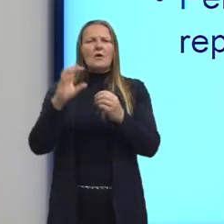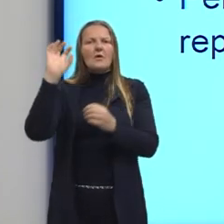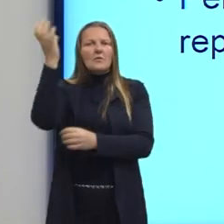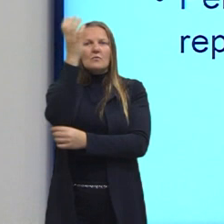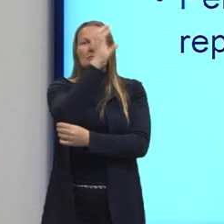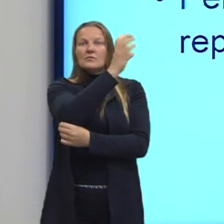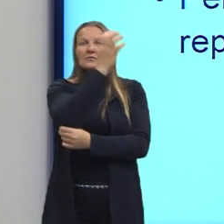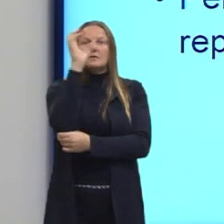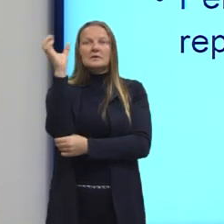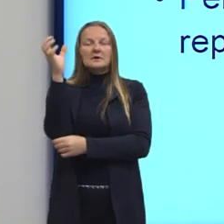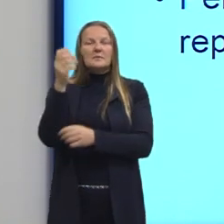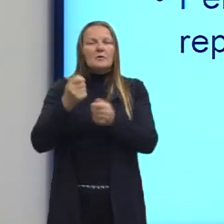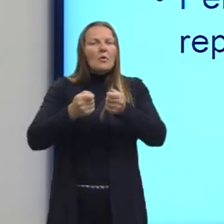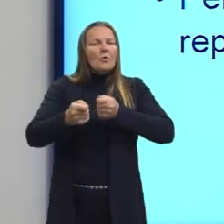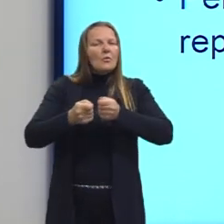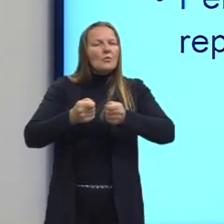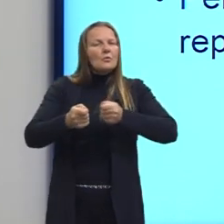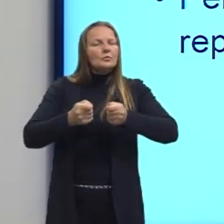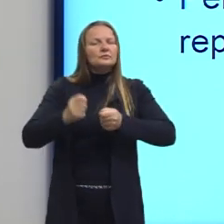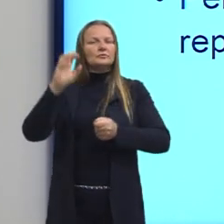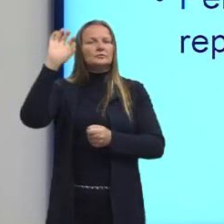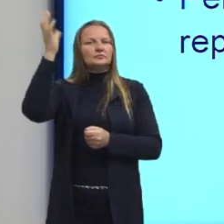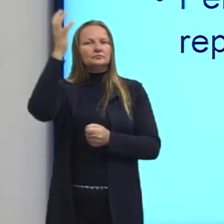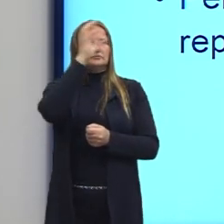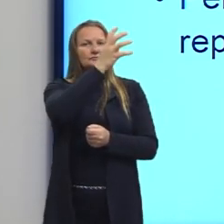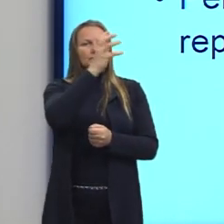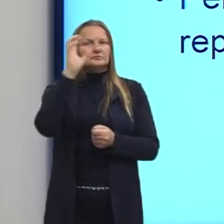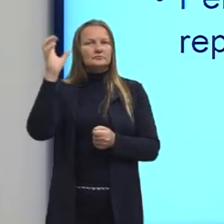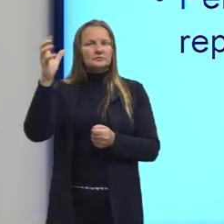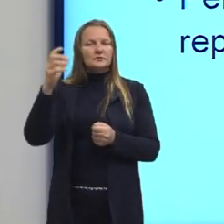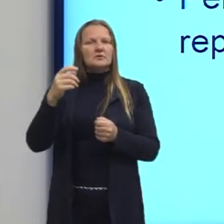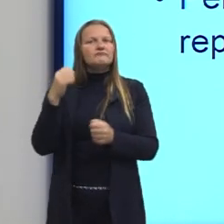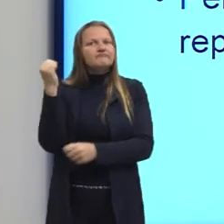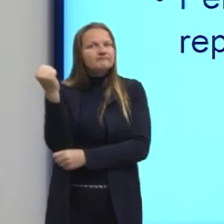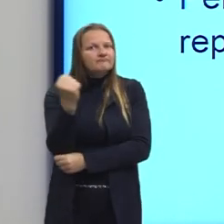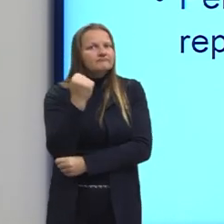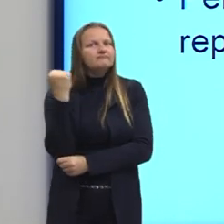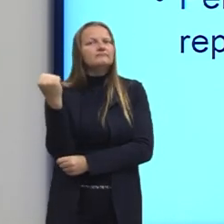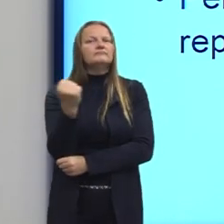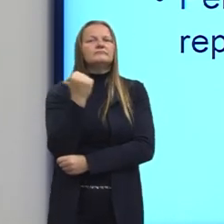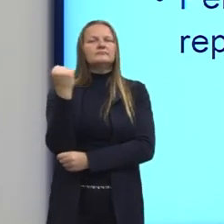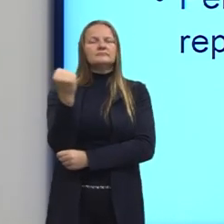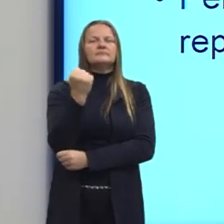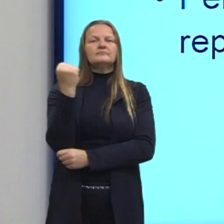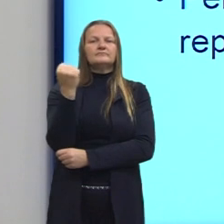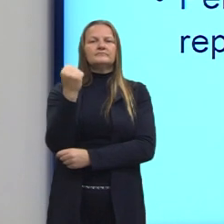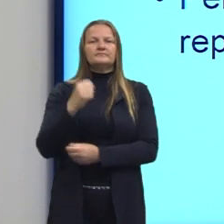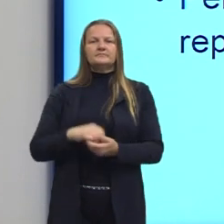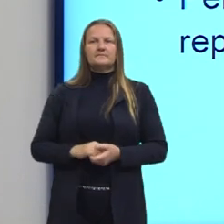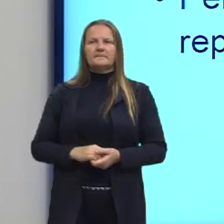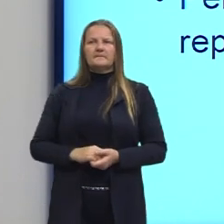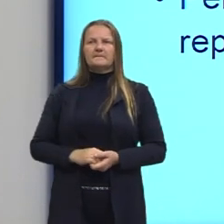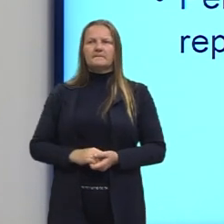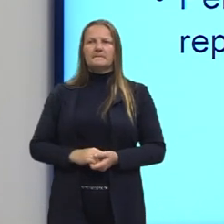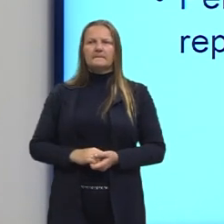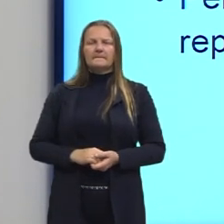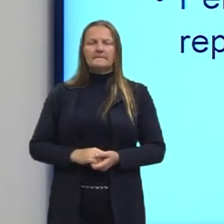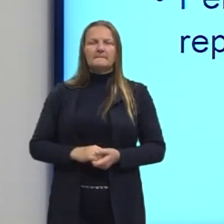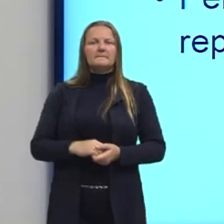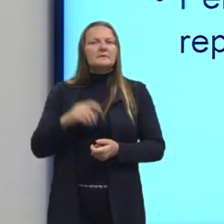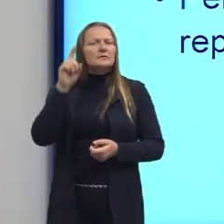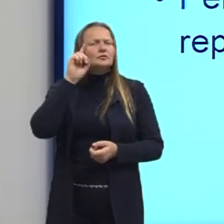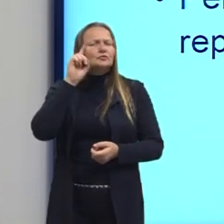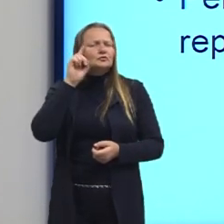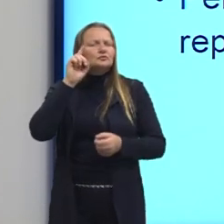climática, que, como eu falei para vocês, é um problema bem sério, bem grave atual. Não atual, mas tem se agravado a cada dia.